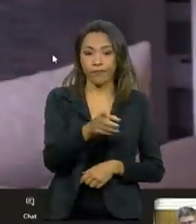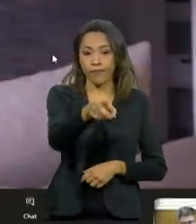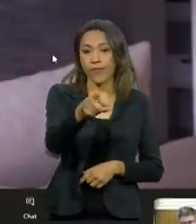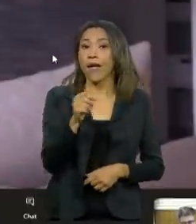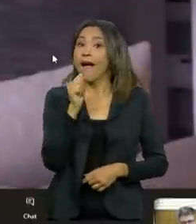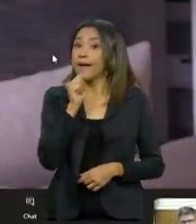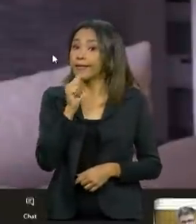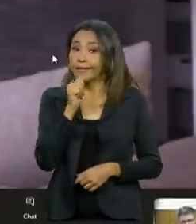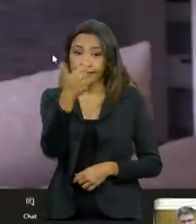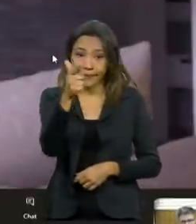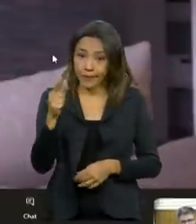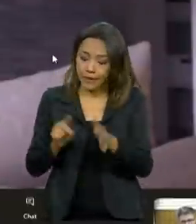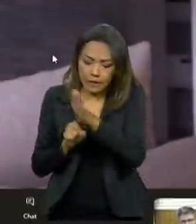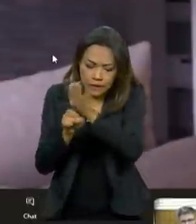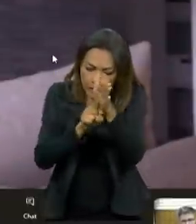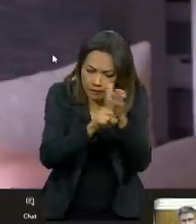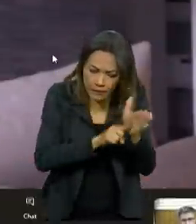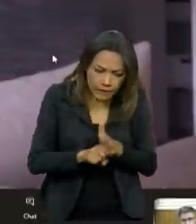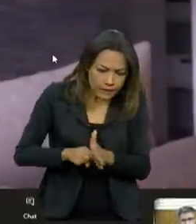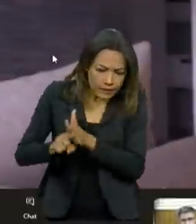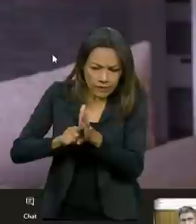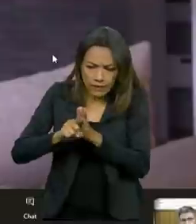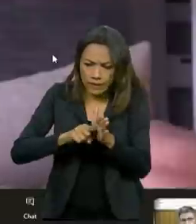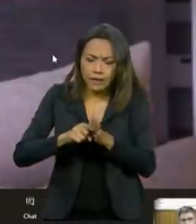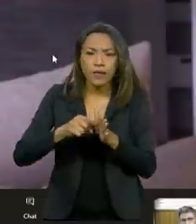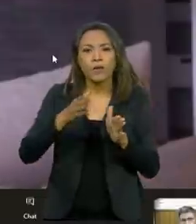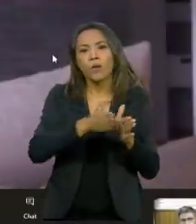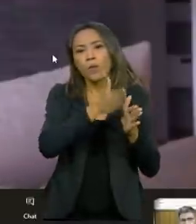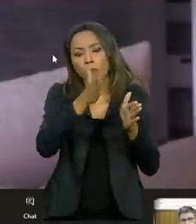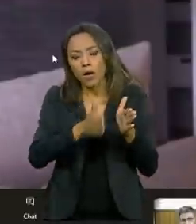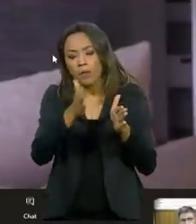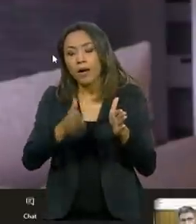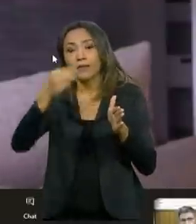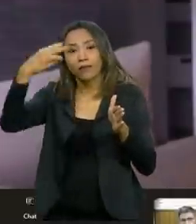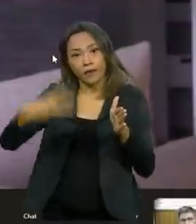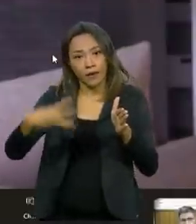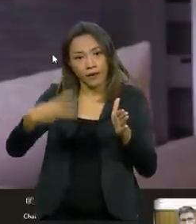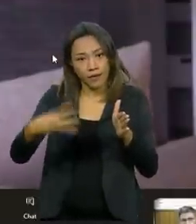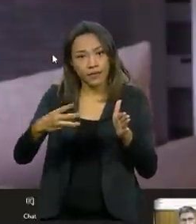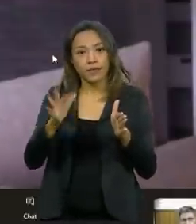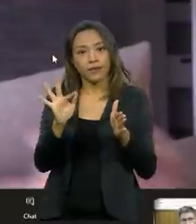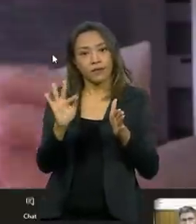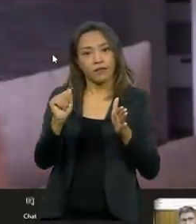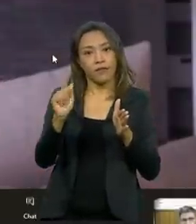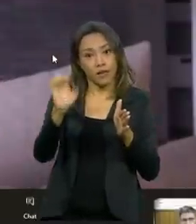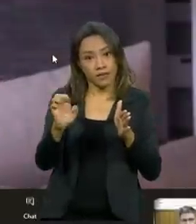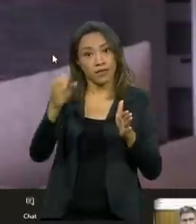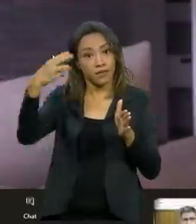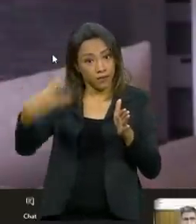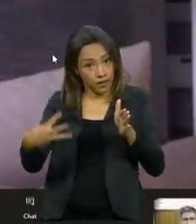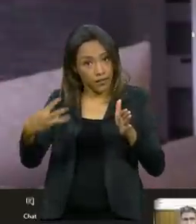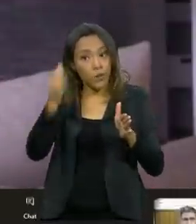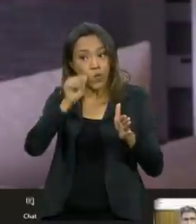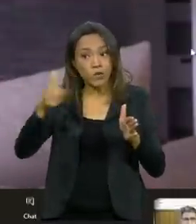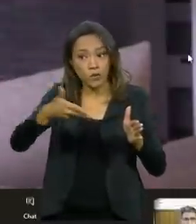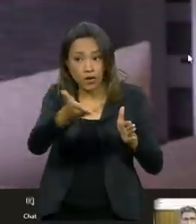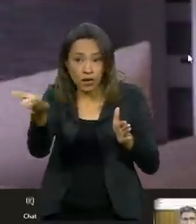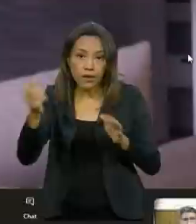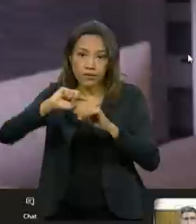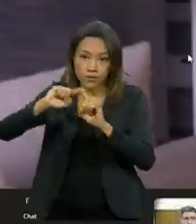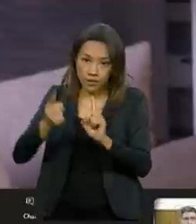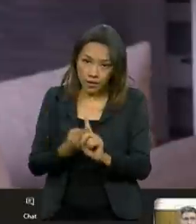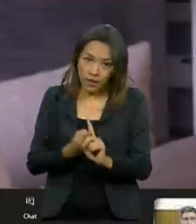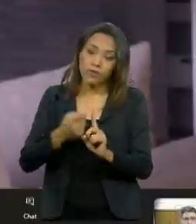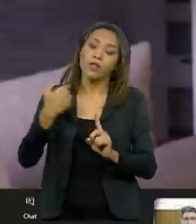ainda estudos consistentes de fase 3 das vacinas com grávidas, a gente já começa a ter